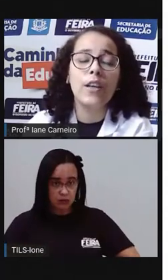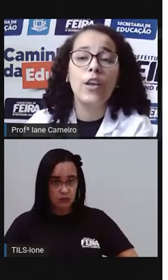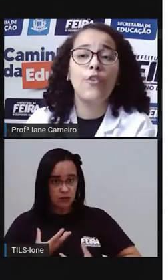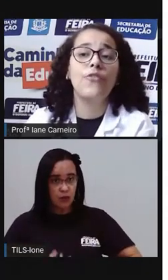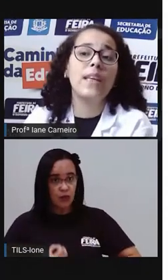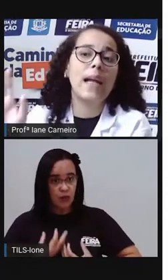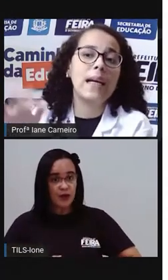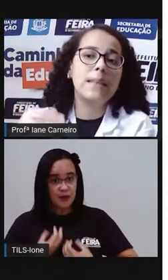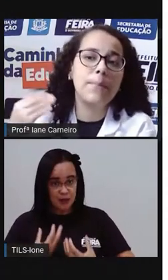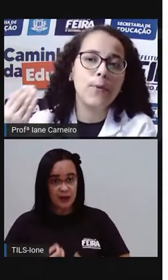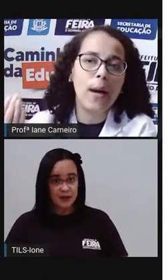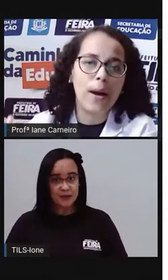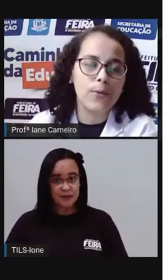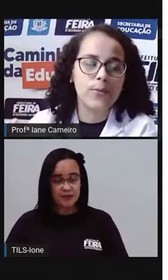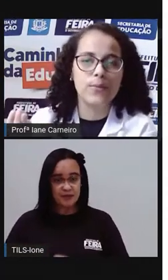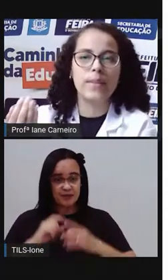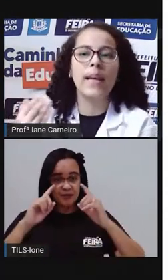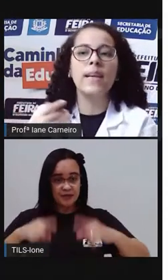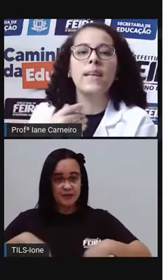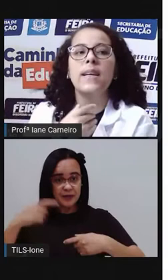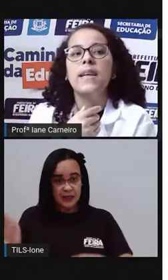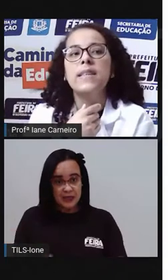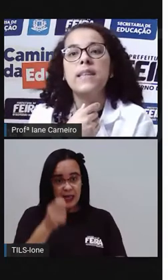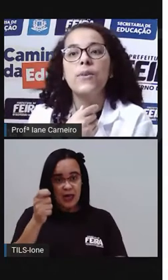aqui, virada para o alto.